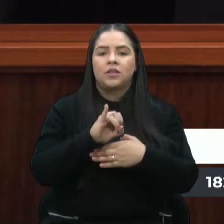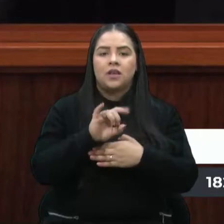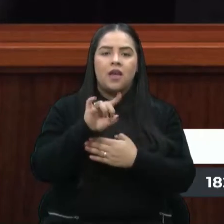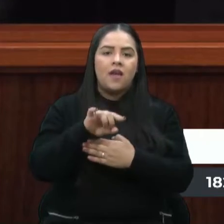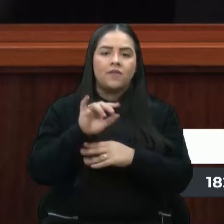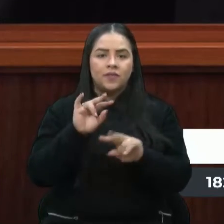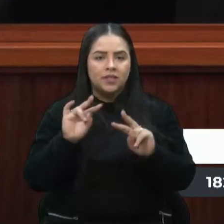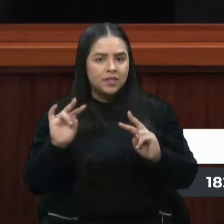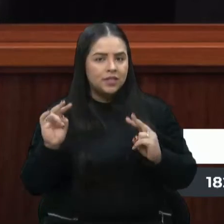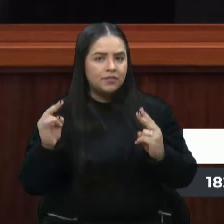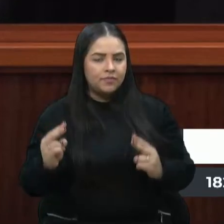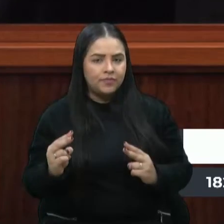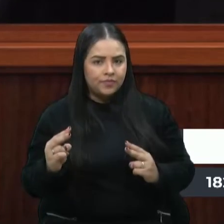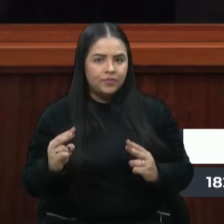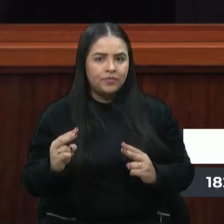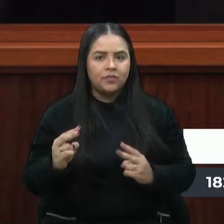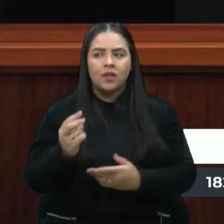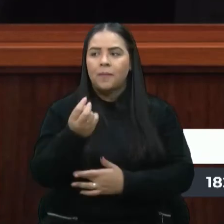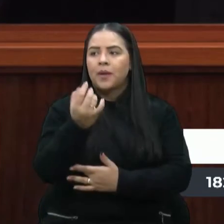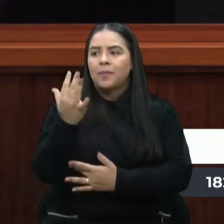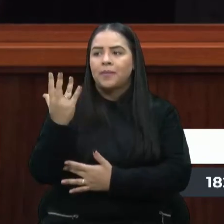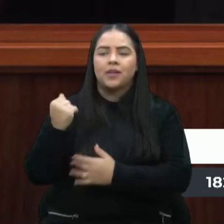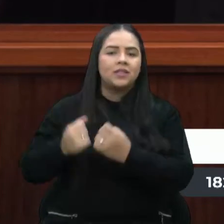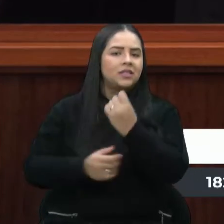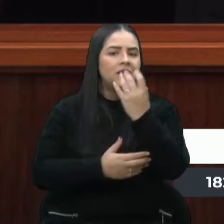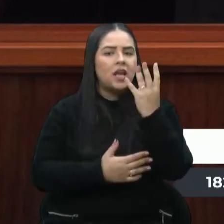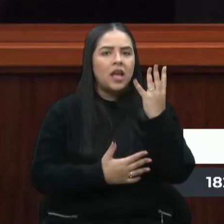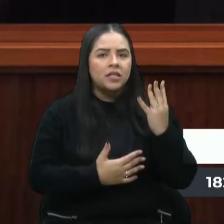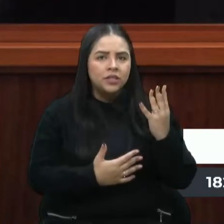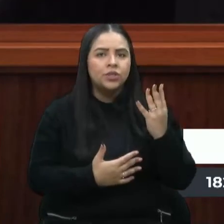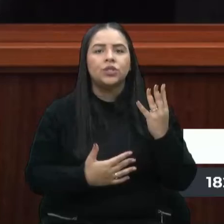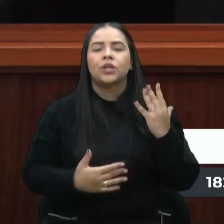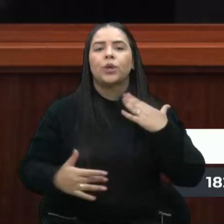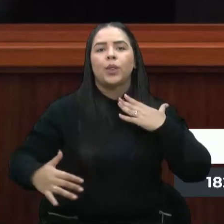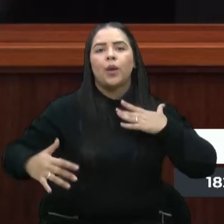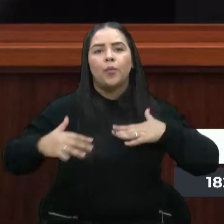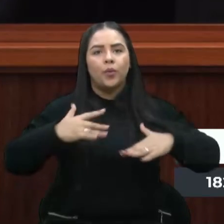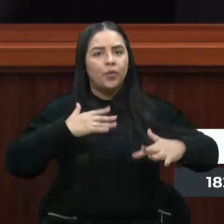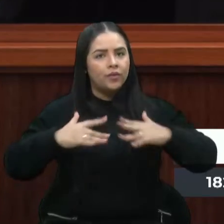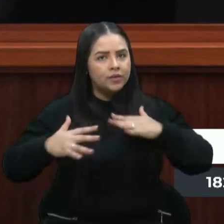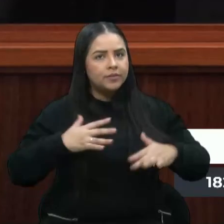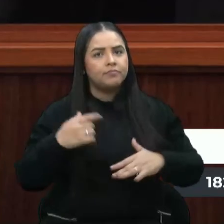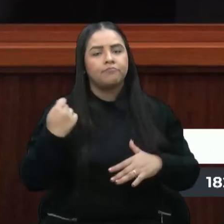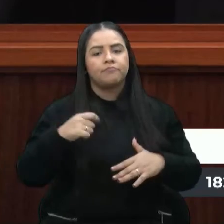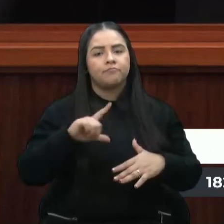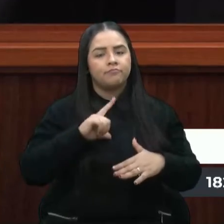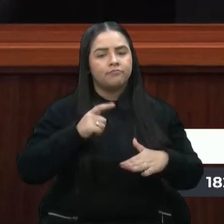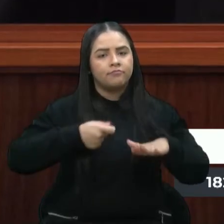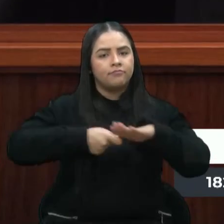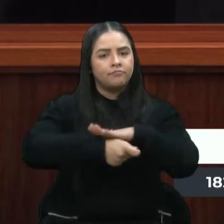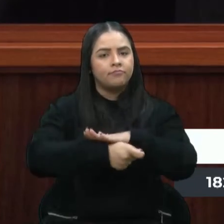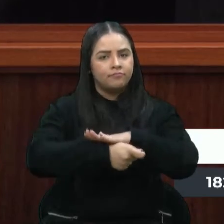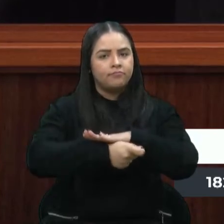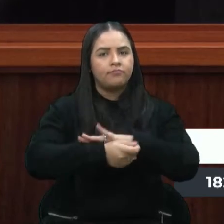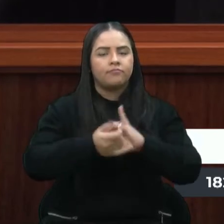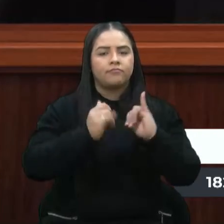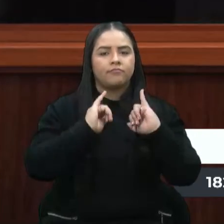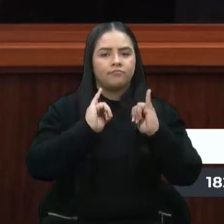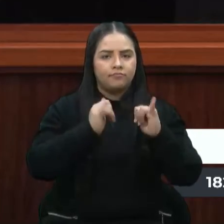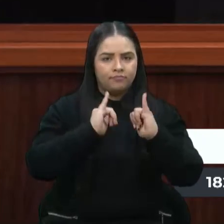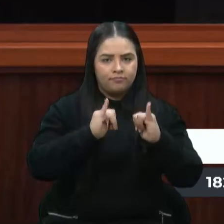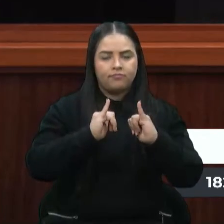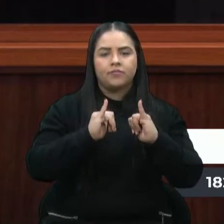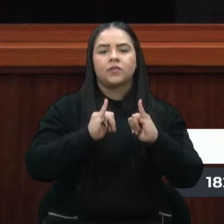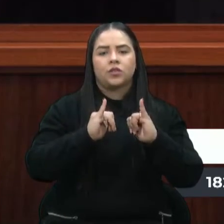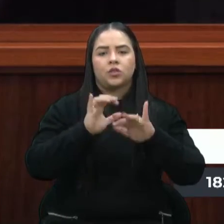vista ambiental, do ponto de vista da mobilidade, ela precisa investir no transporte coletivo,